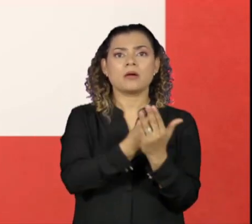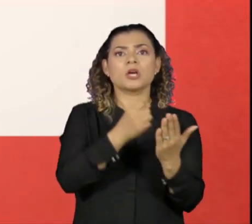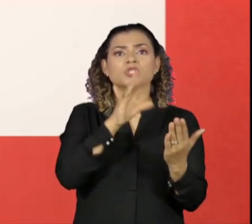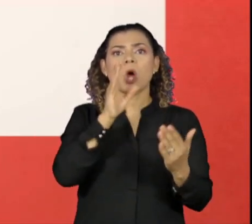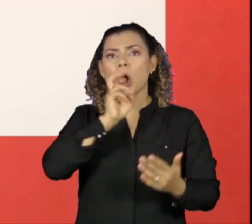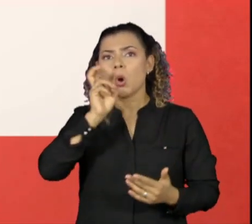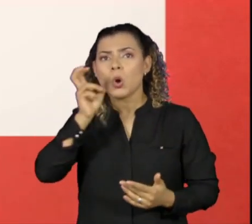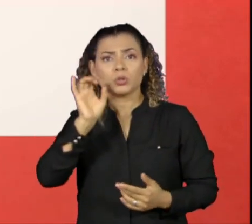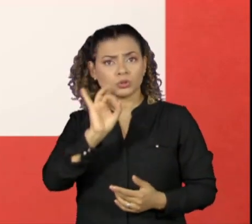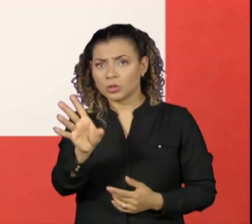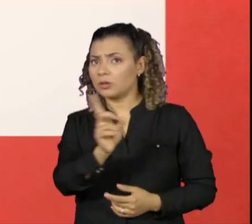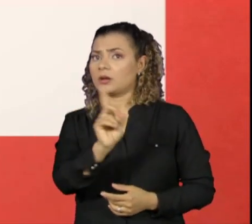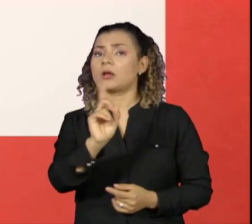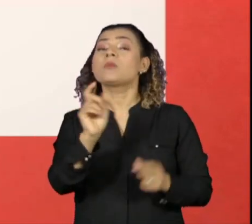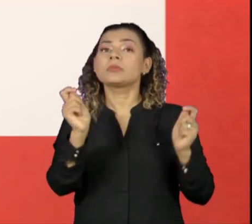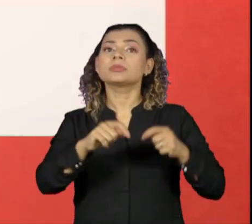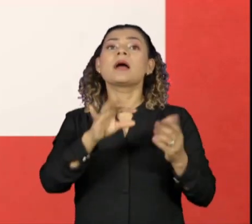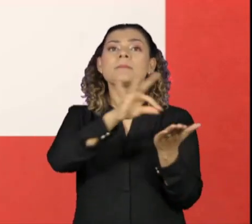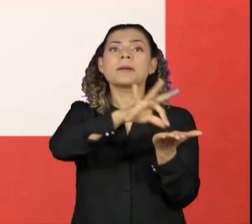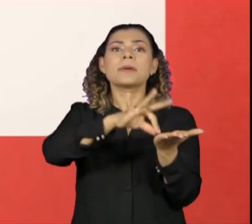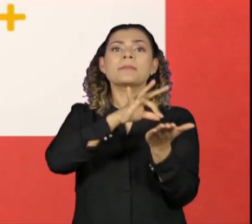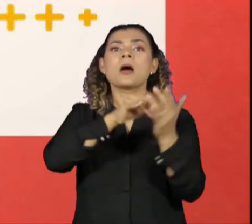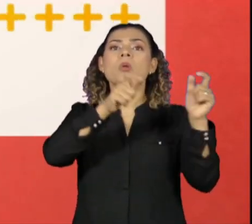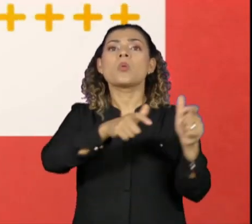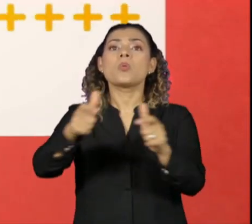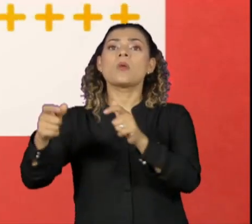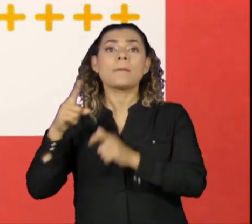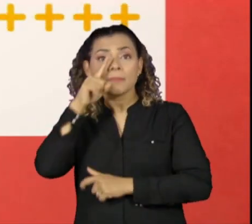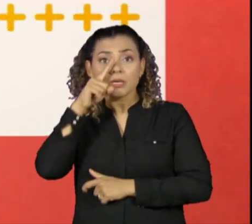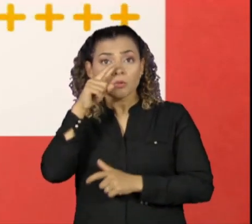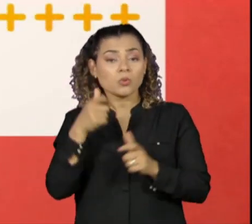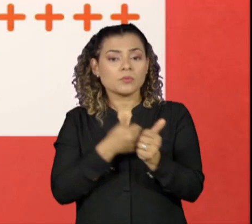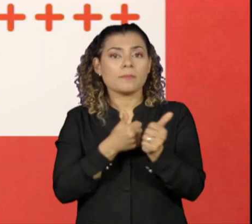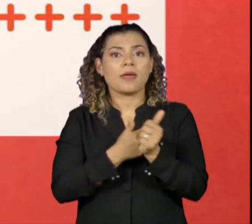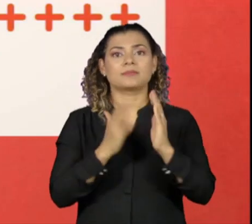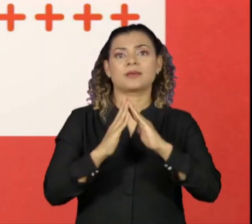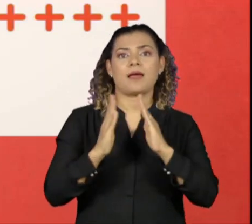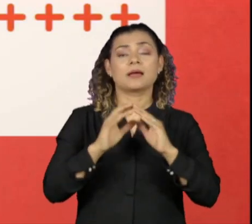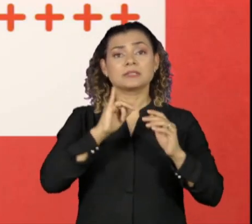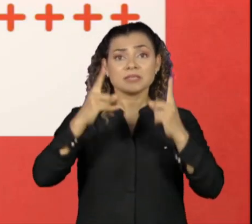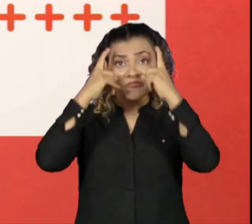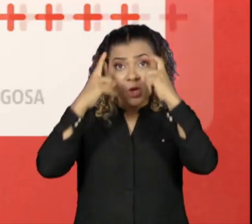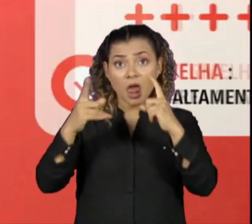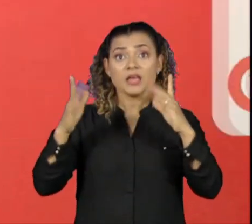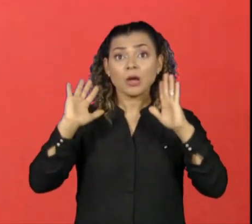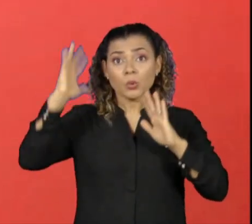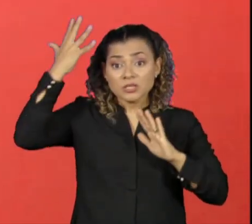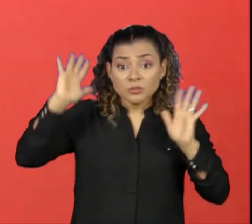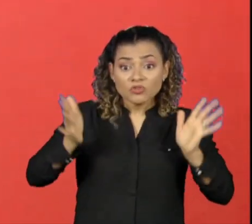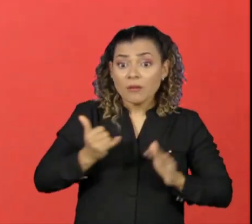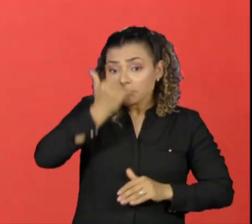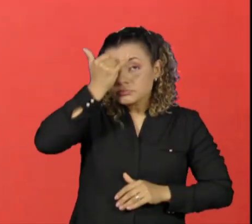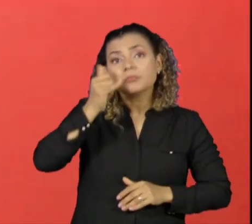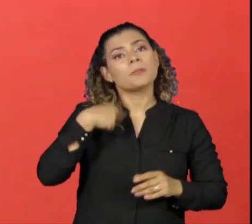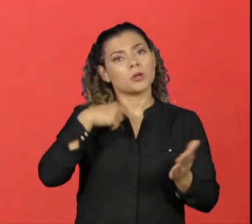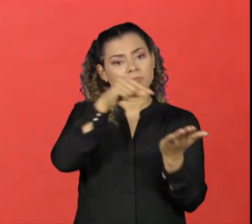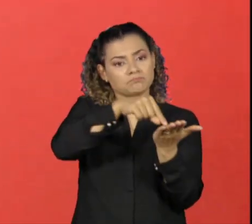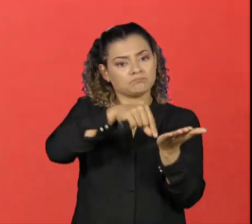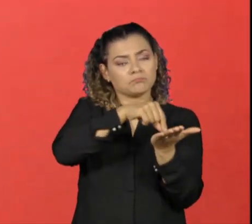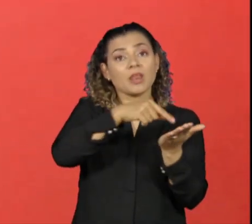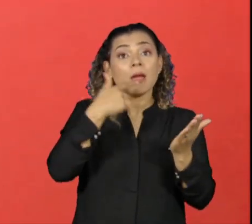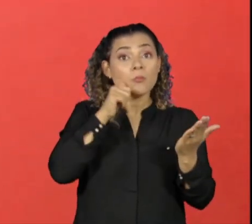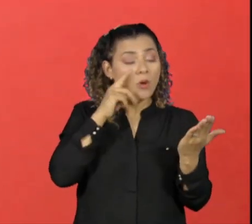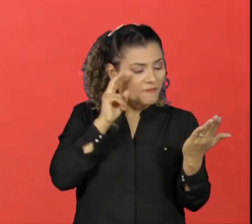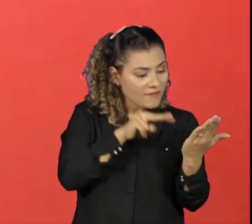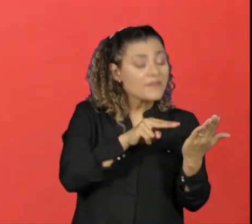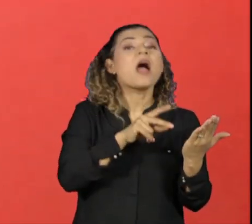socorro. As mulheres também podem mapear os lugares mais perigosos da sua região. Se ela sofreu algum tipo de violência nesse ambiente, ela pode marcar e as outras mulheres vão